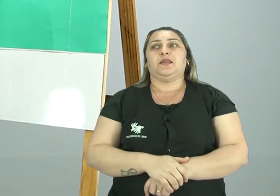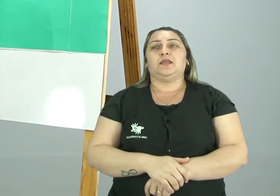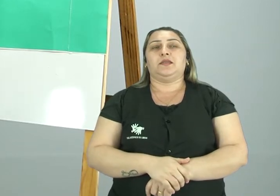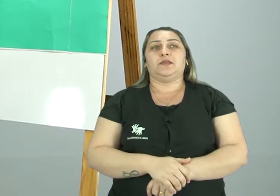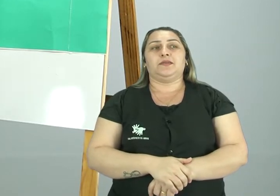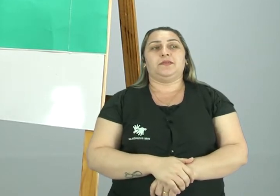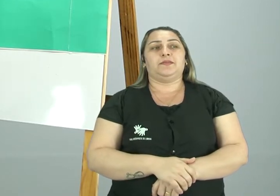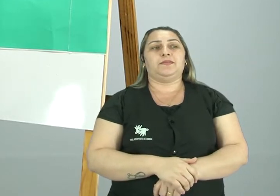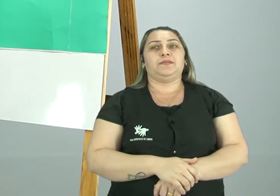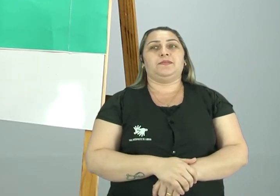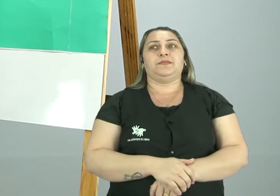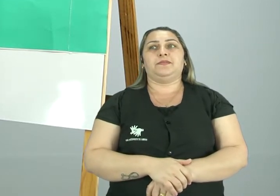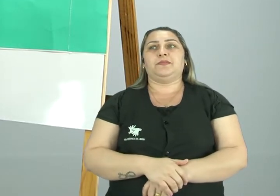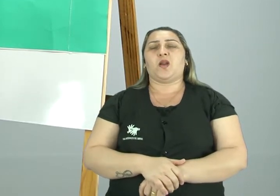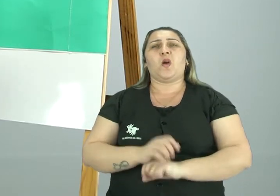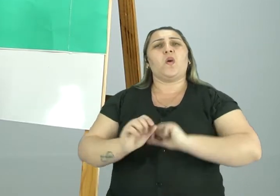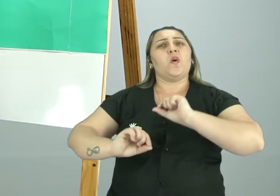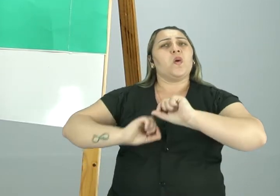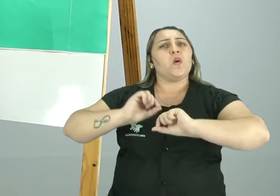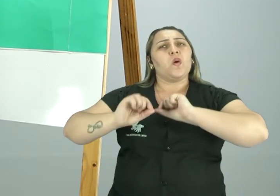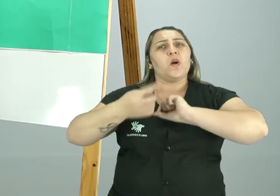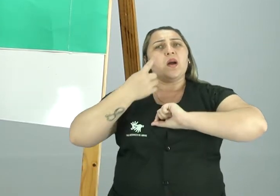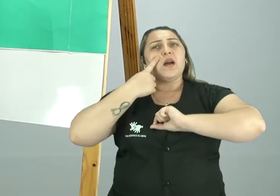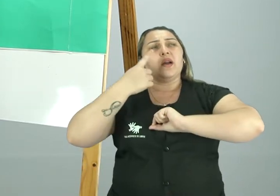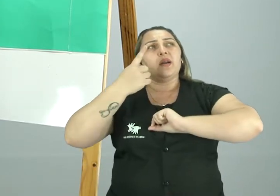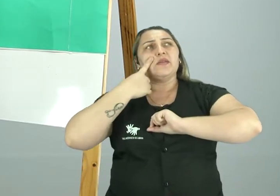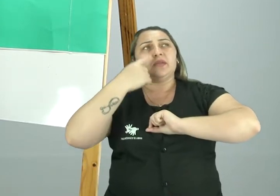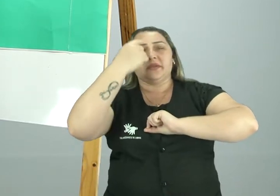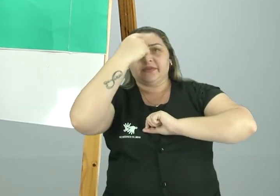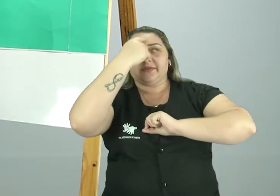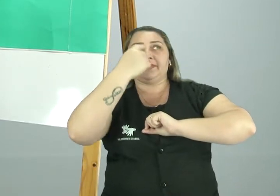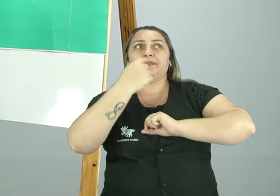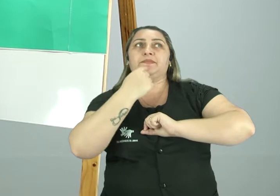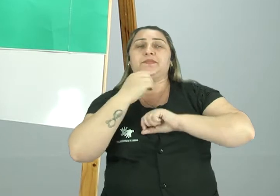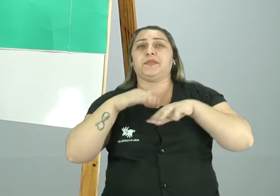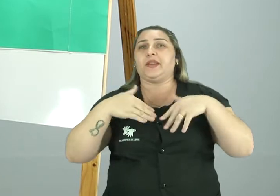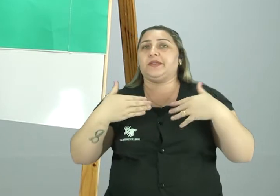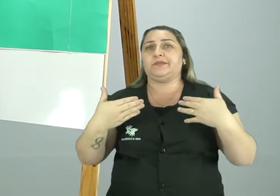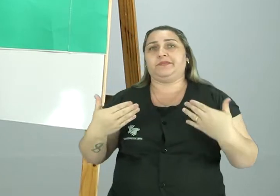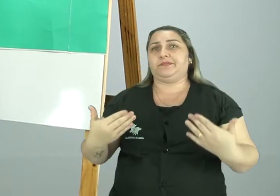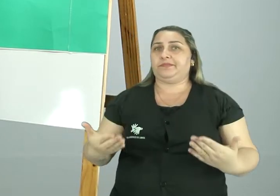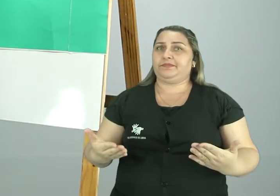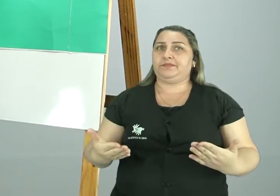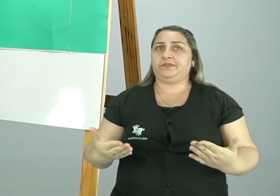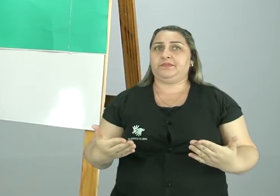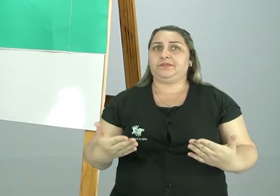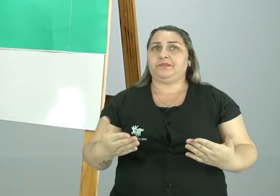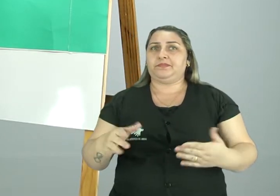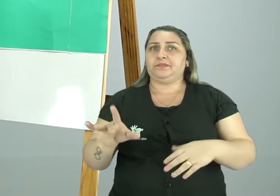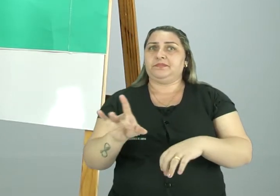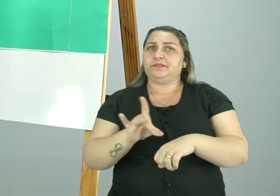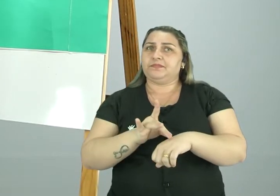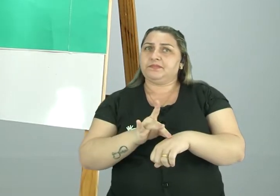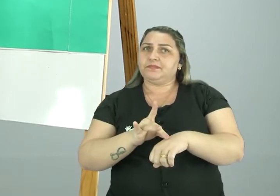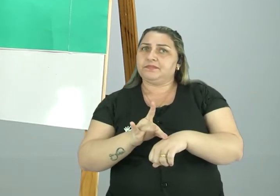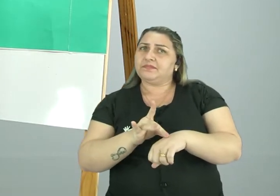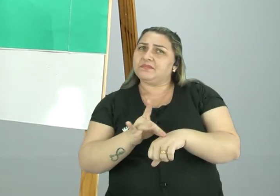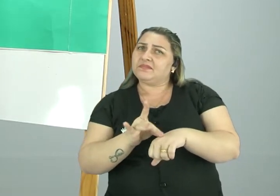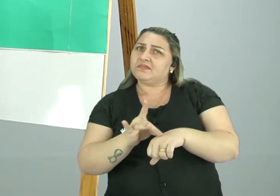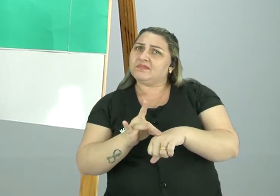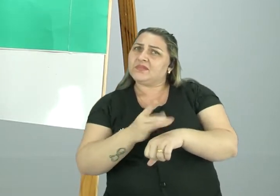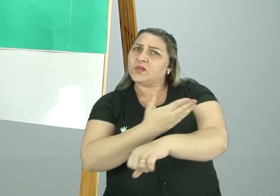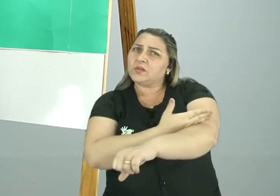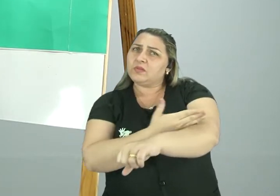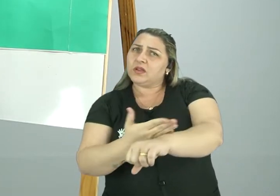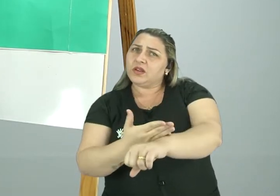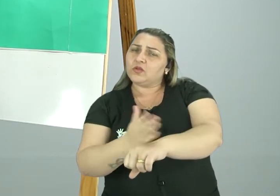Observem. O que você pode observar nessa imagem? Ah, professora, é uma imagem preta e branco. É, porque eu já expliquei